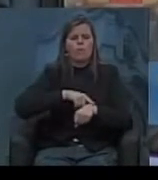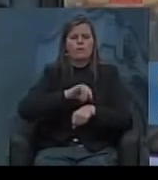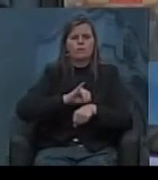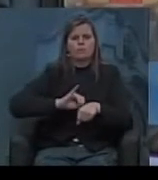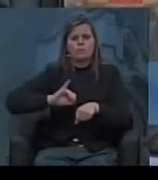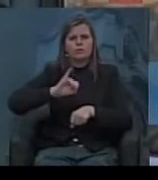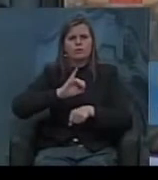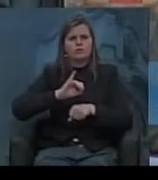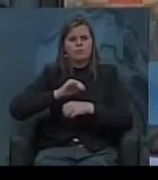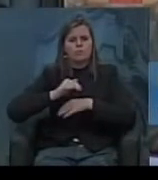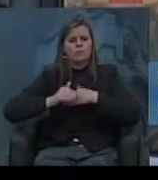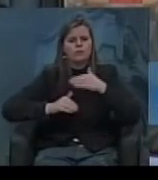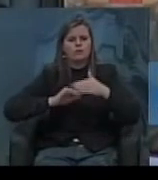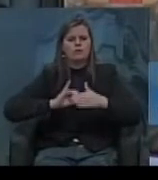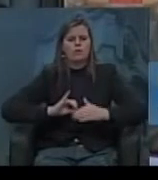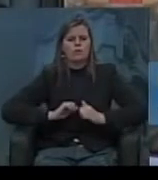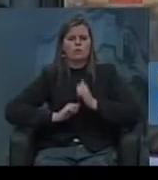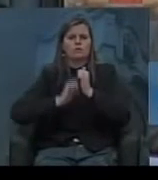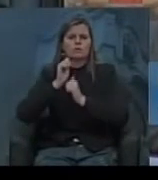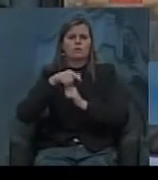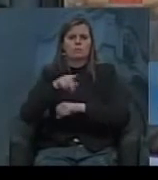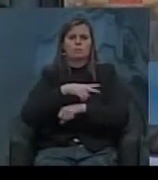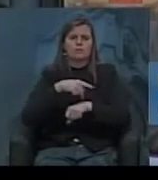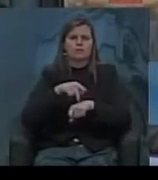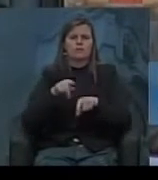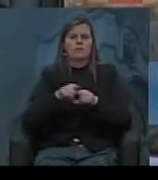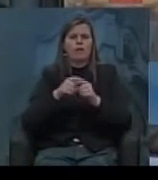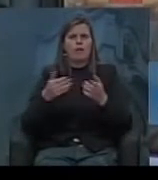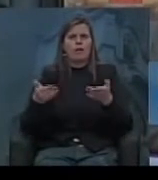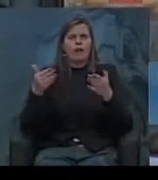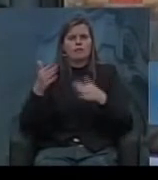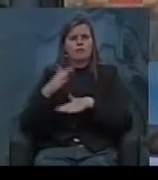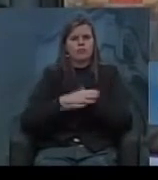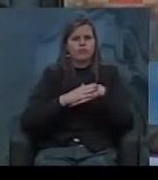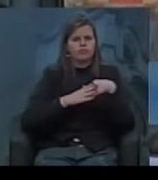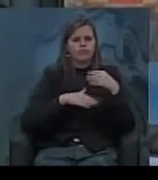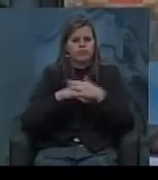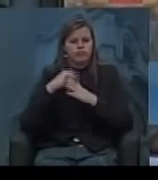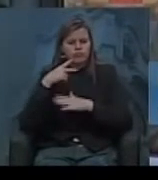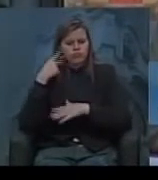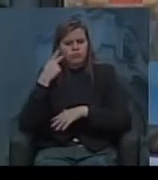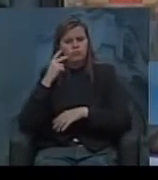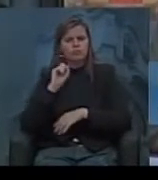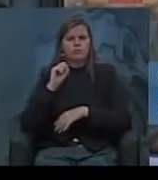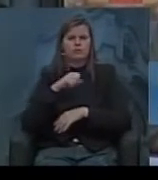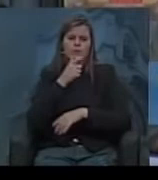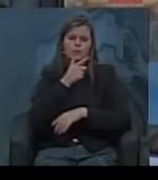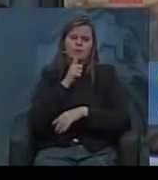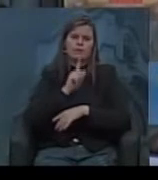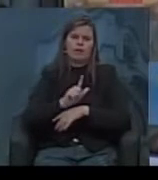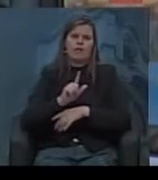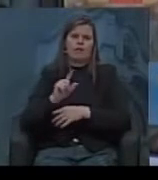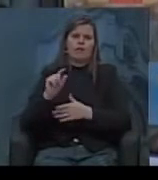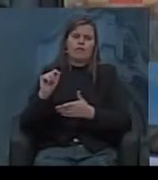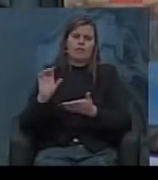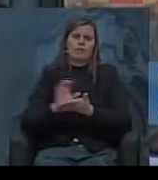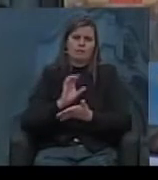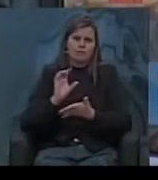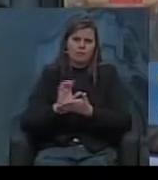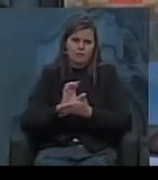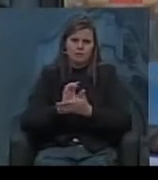industrialização do país e de certa forma graças à habilidade política do Vargas que ele vai conseguir esse financiamento